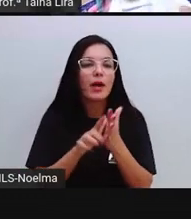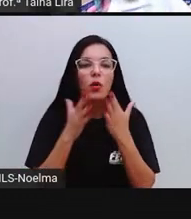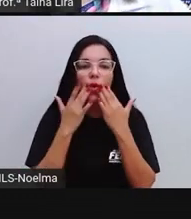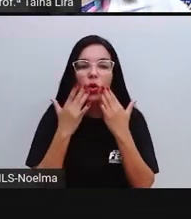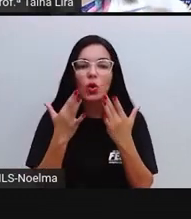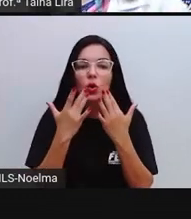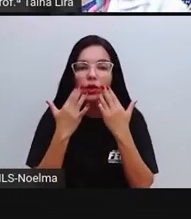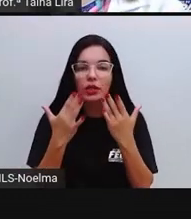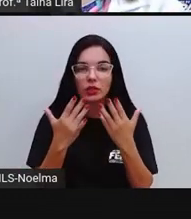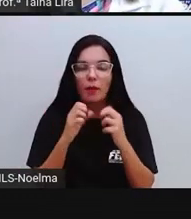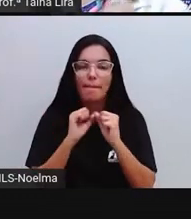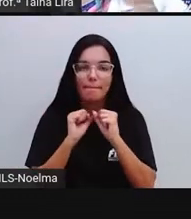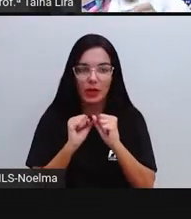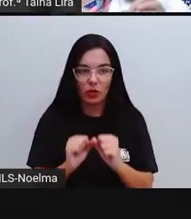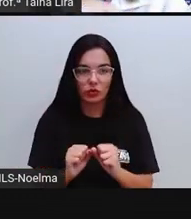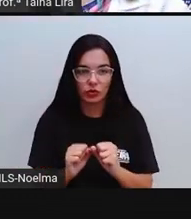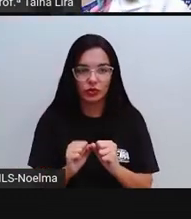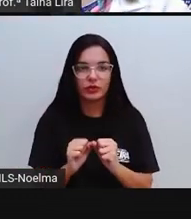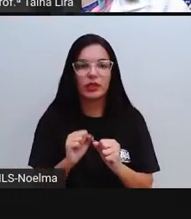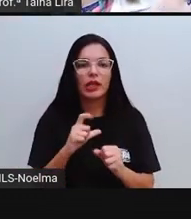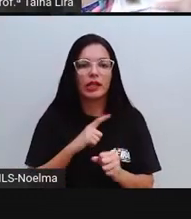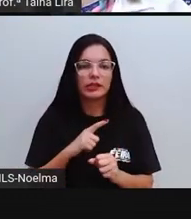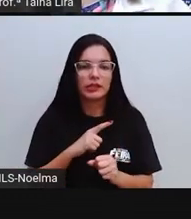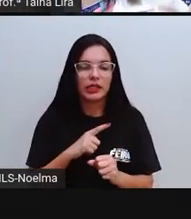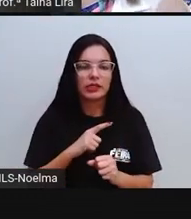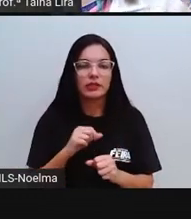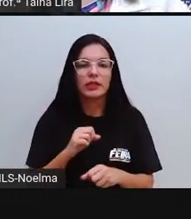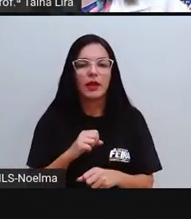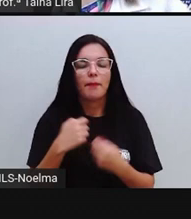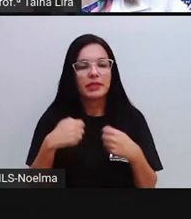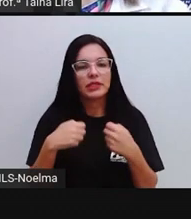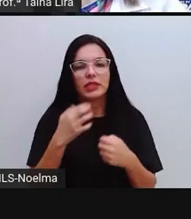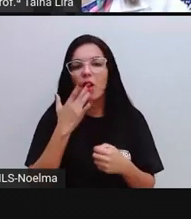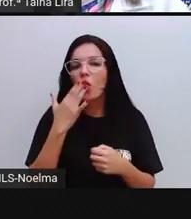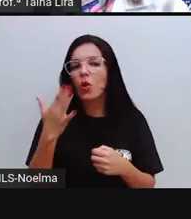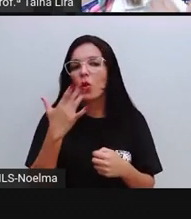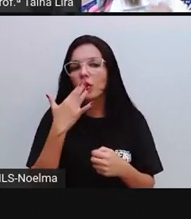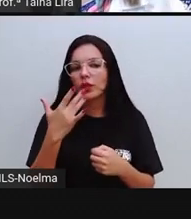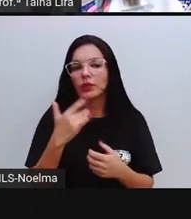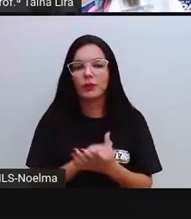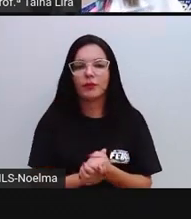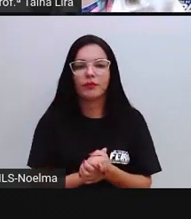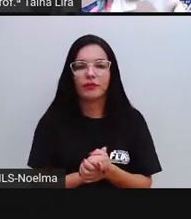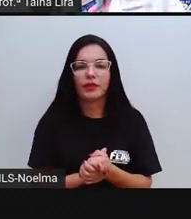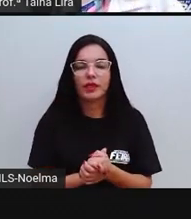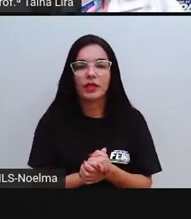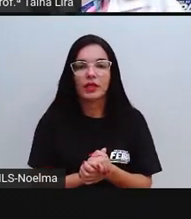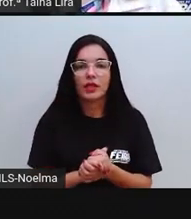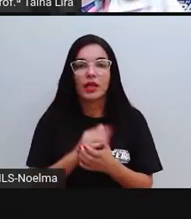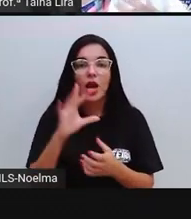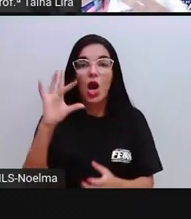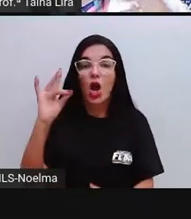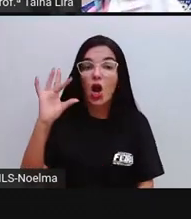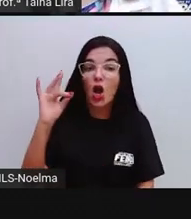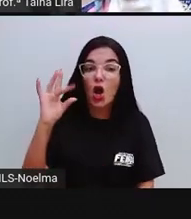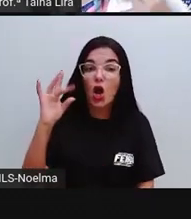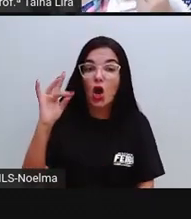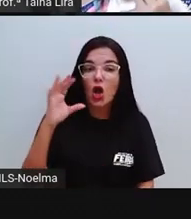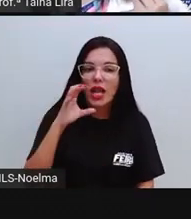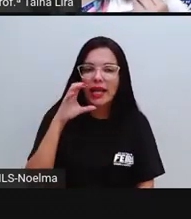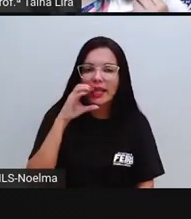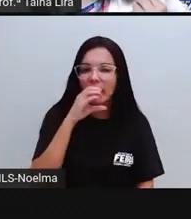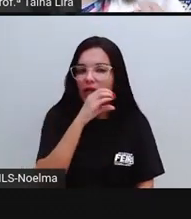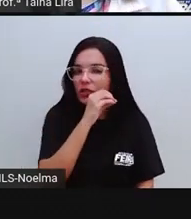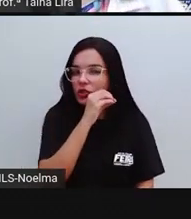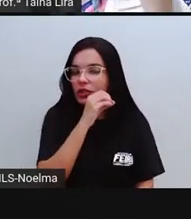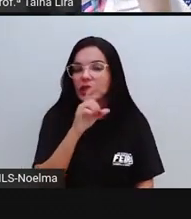giz de cera, tá bom? Alguma coisa aqui para ficar colorido, tá certo? Cola quente ou de silicone. Lembrando que se